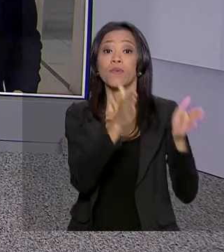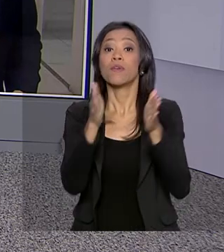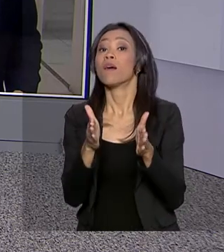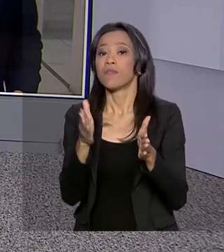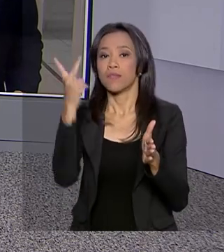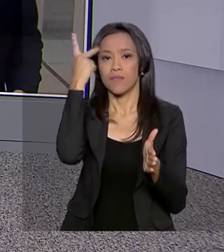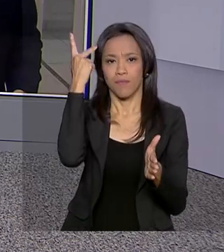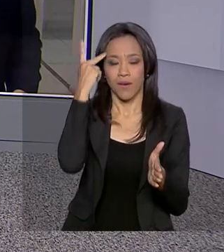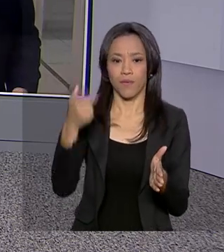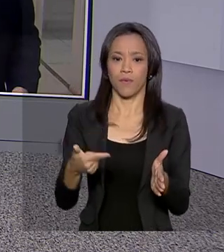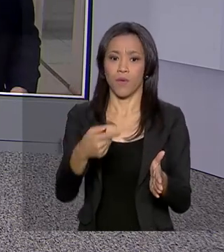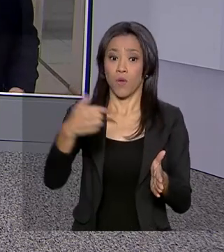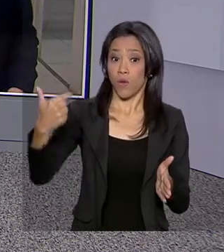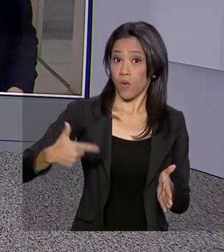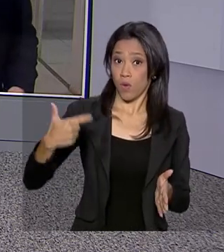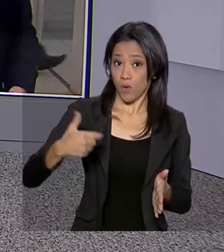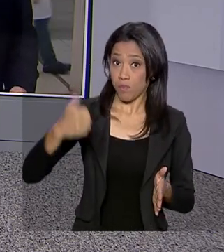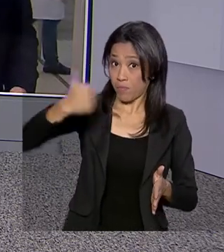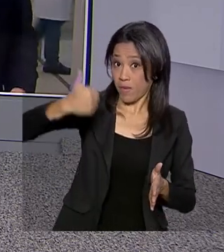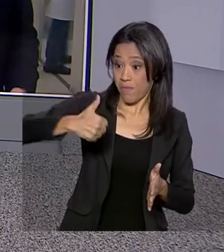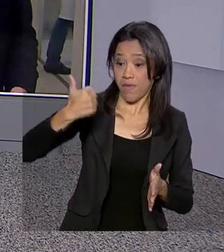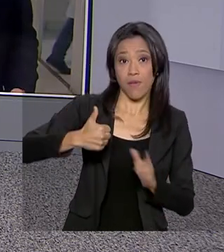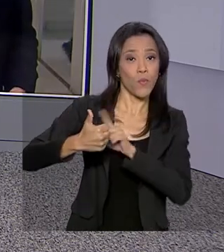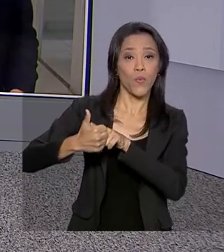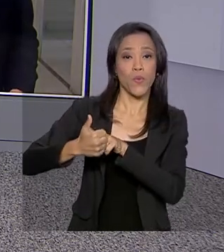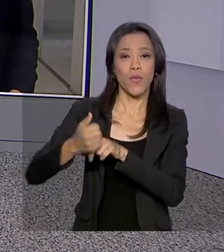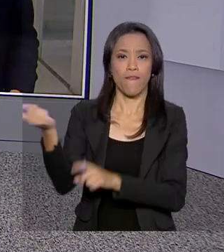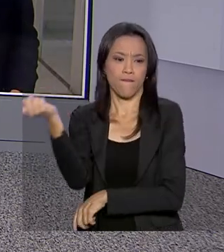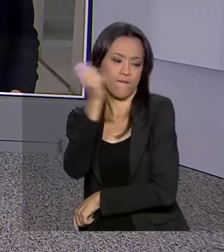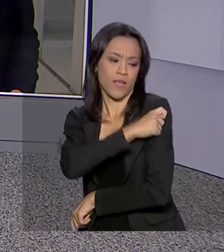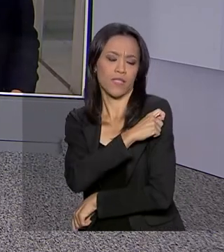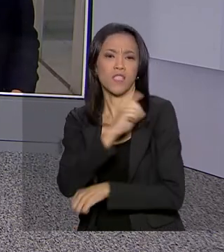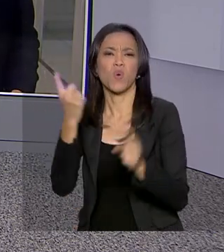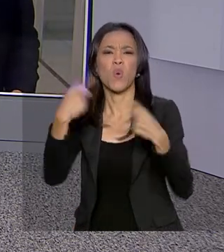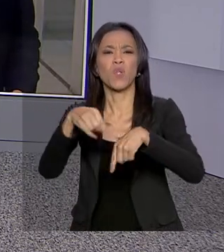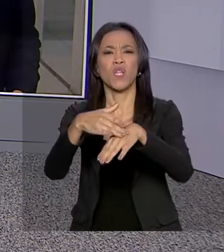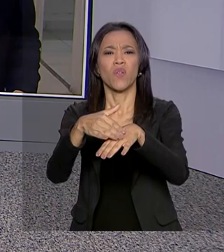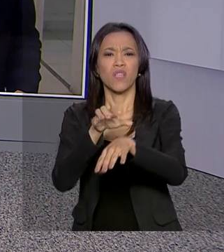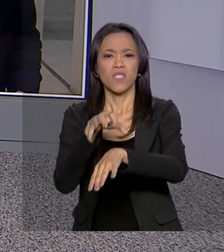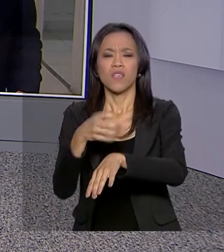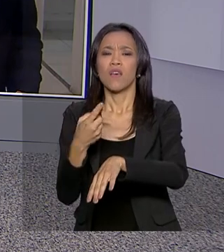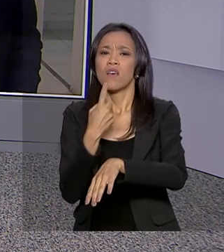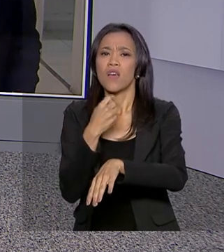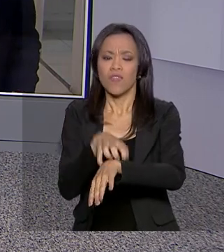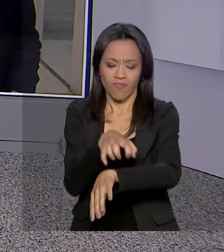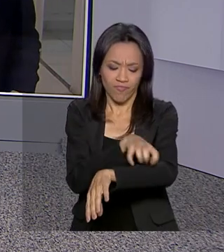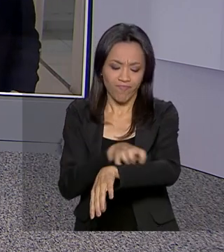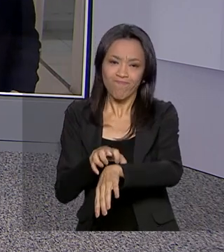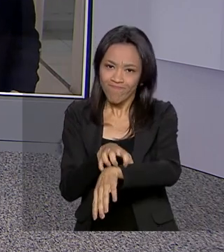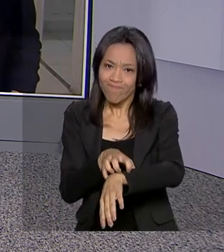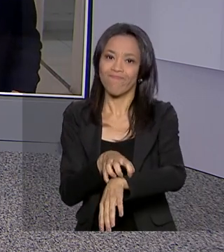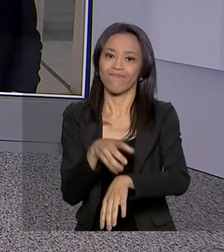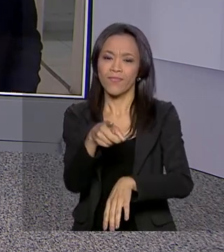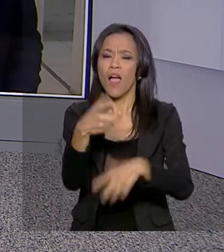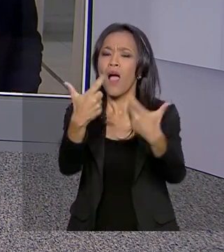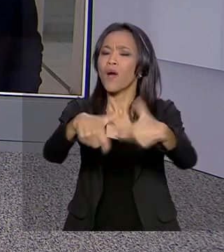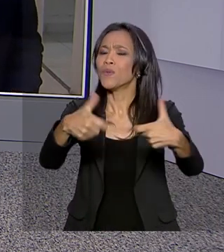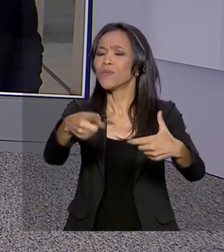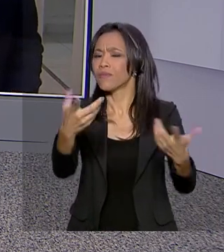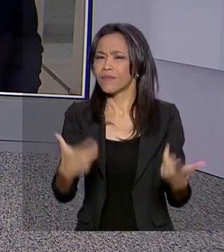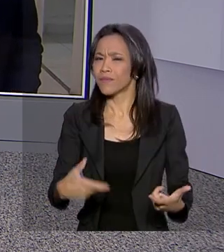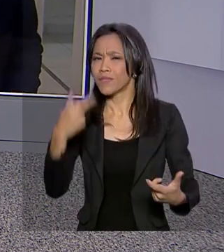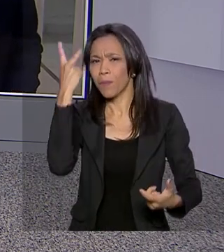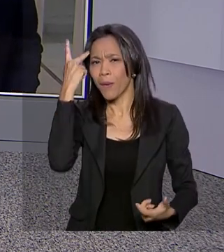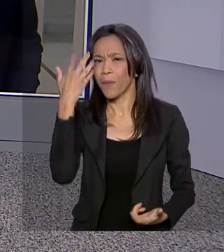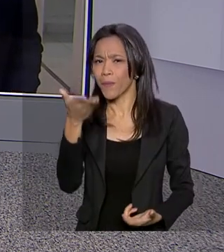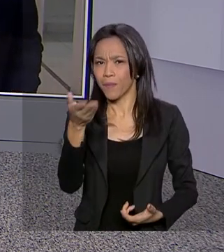Hoje a primeira fase da campanha nacional de vacinação contra o sarampo termina hoje. Ricardo Ferraz, onde você está em São Paulo? Bom dia pra